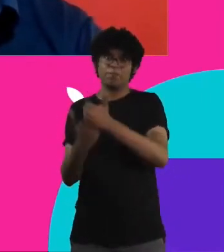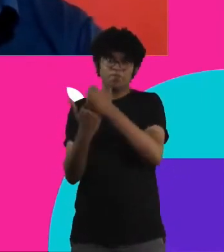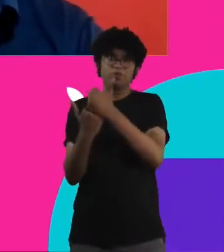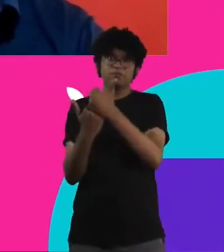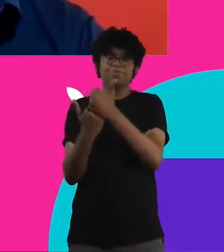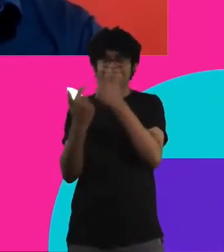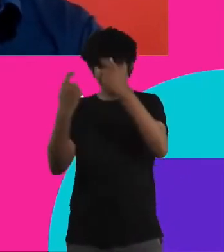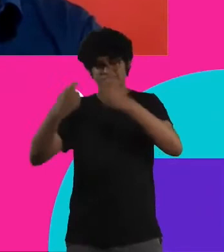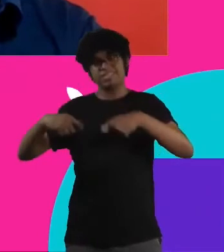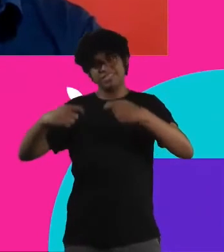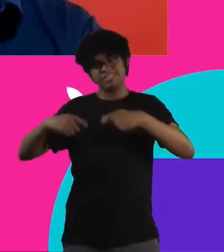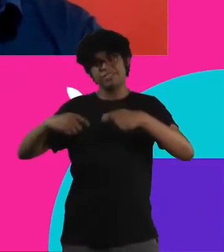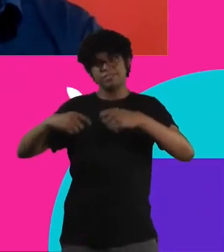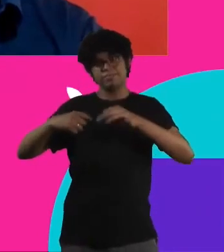prazo.